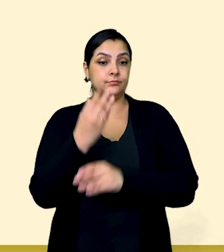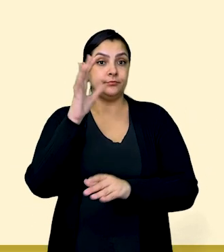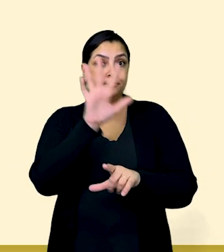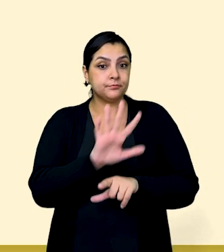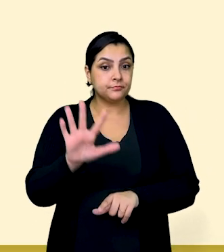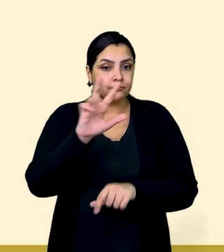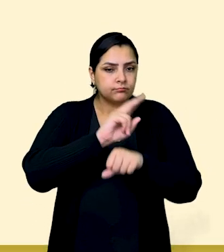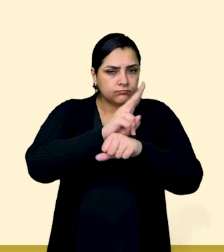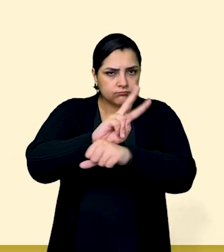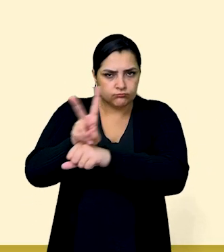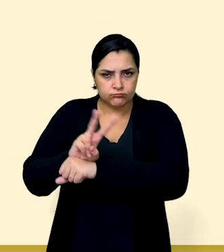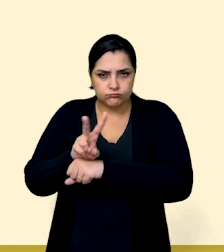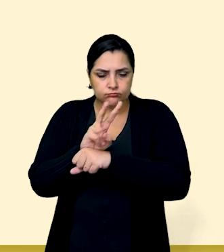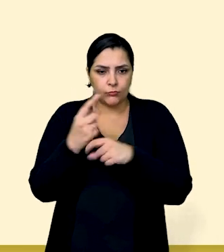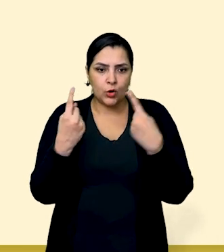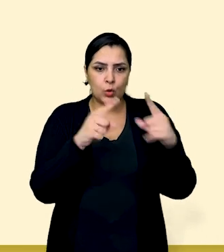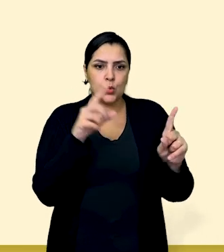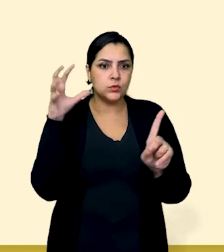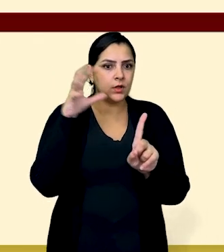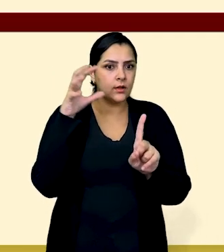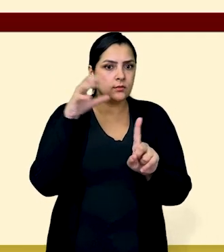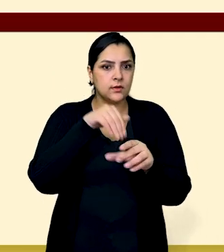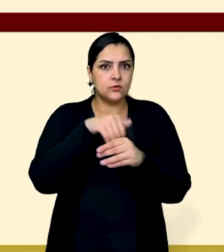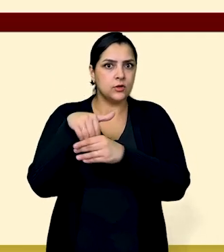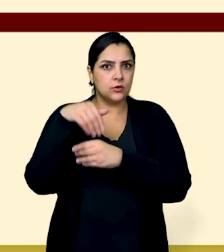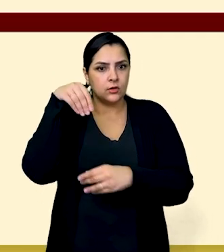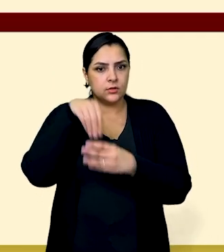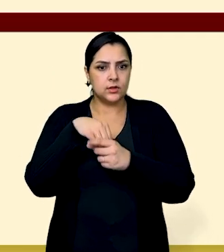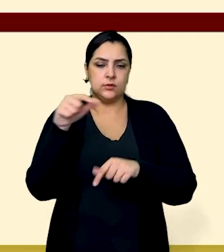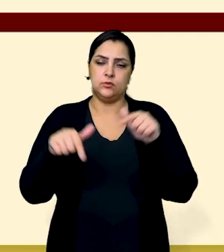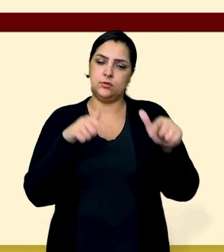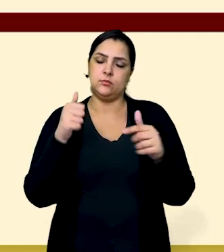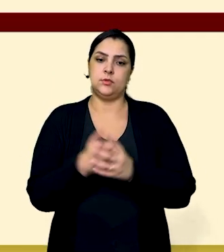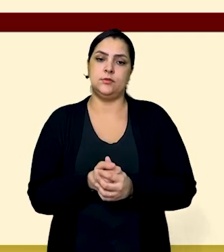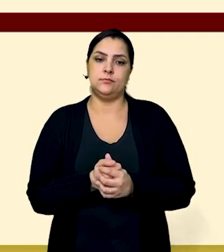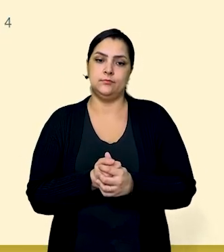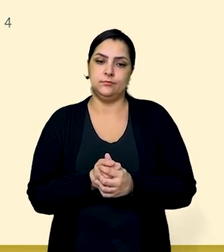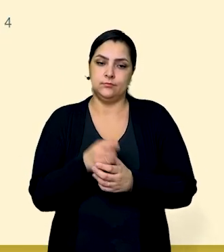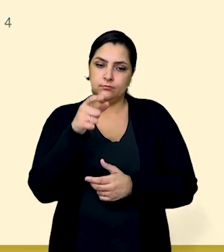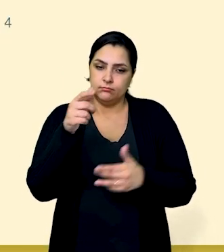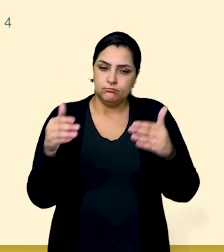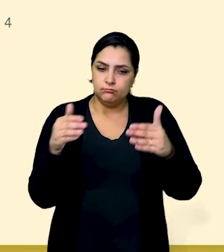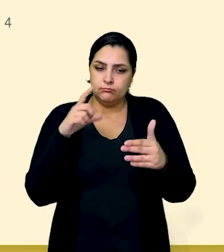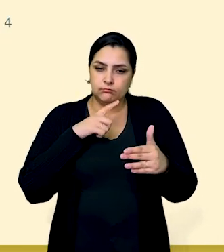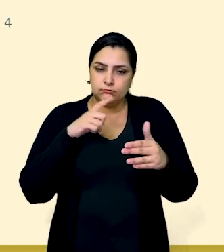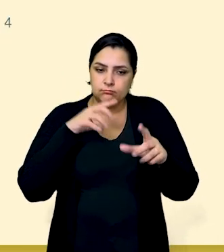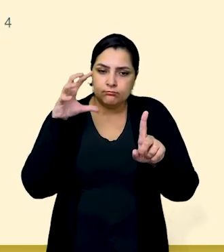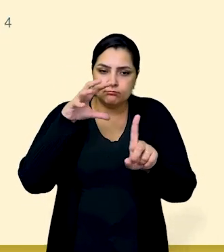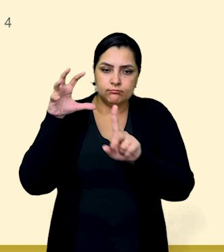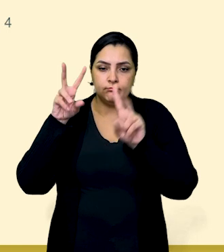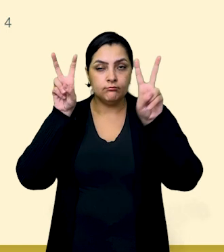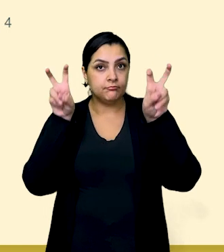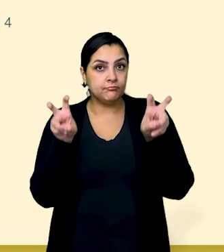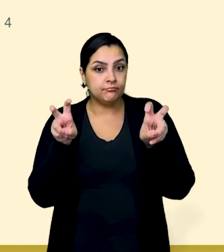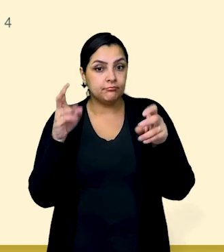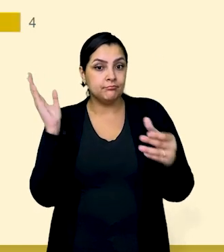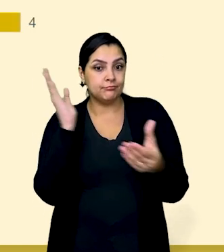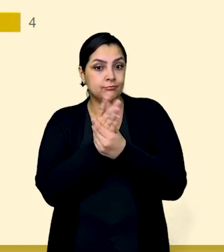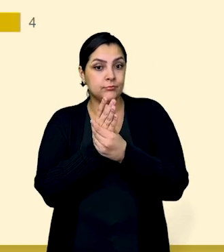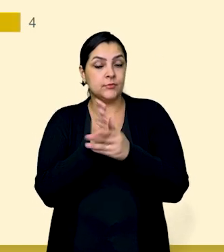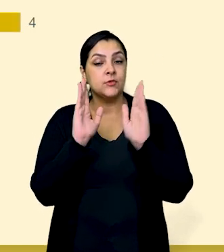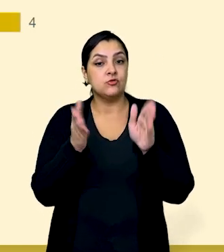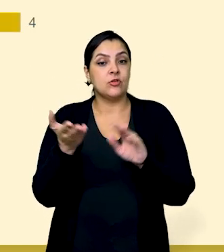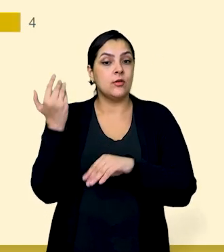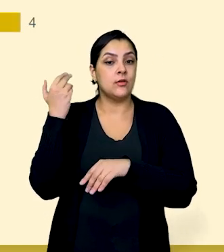também criou o painel de monitoramento de combate ao assédio eleitoral no trabalho. Um robô monitora casos que envolvem o tema em